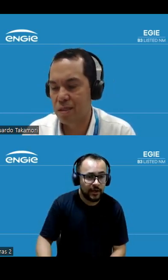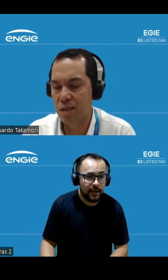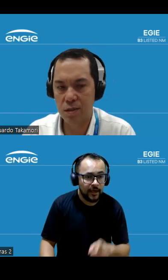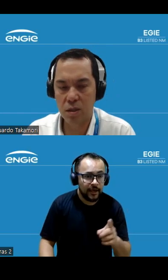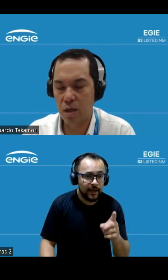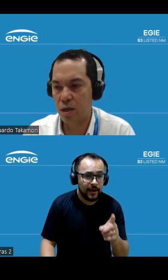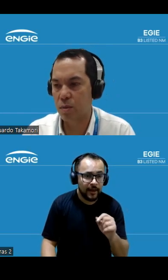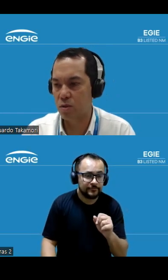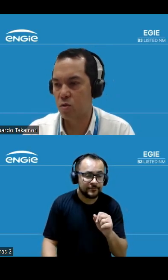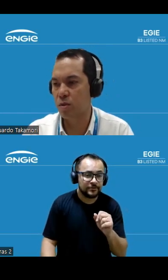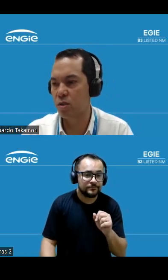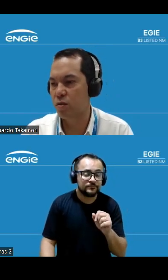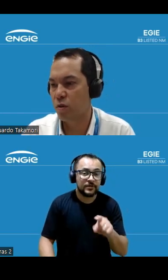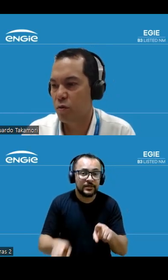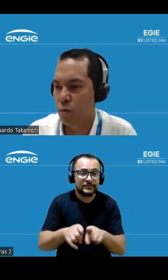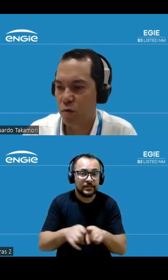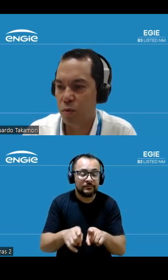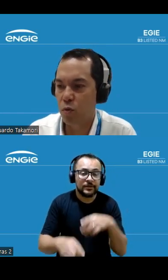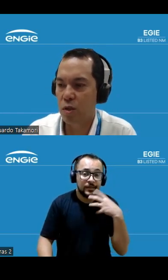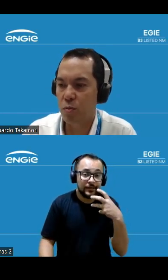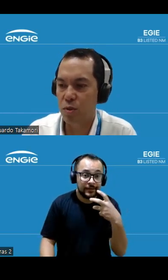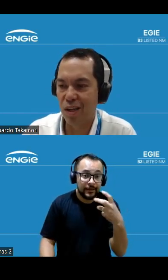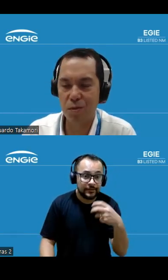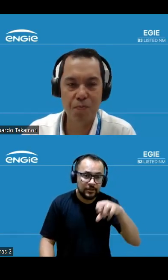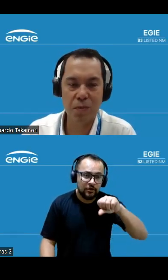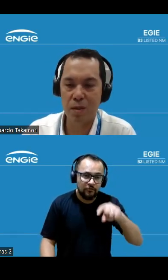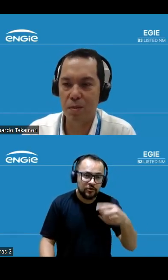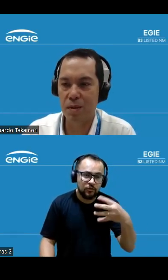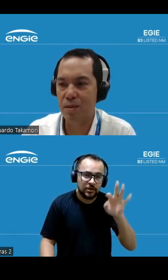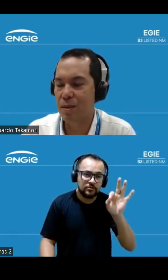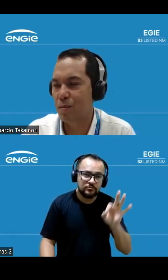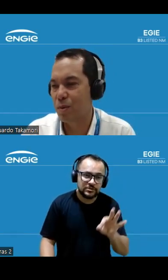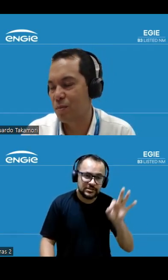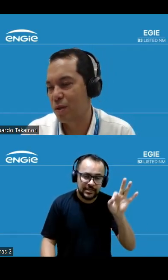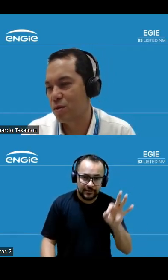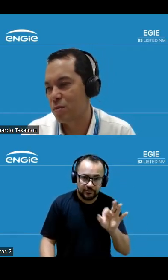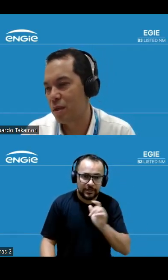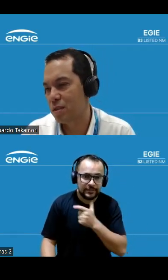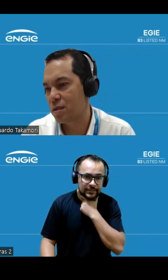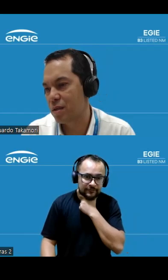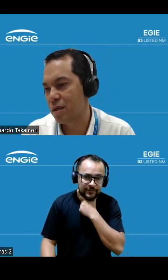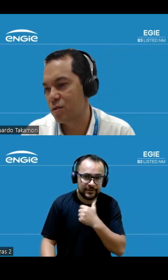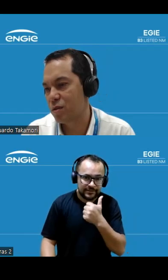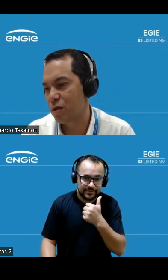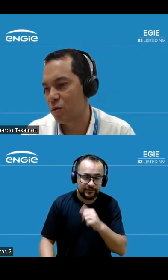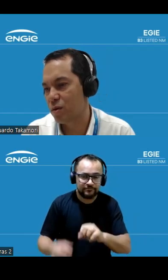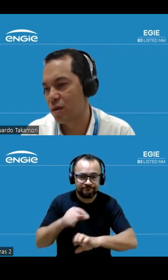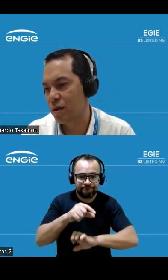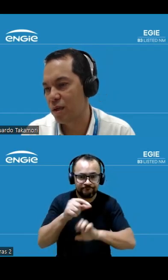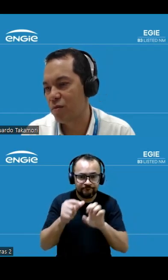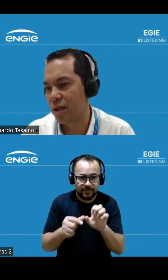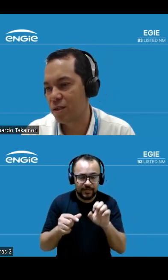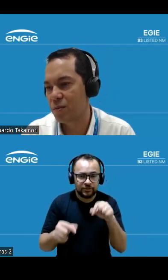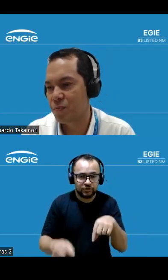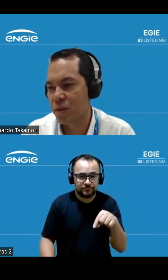dívida bastante atraente bastante competitivo 9,4% para nossa empresa em valor